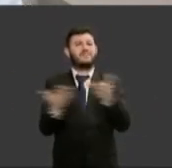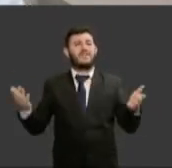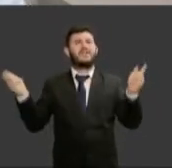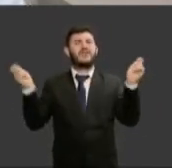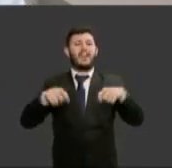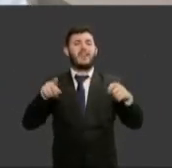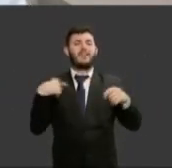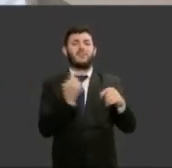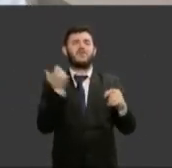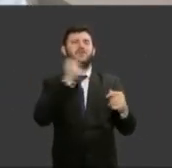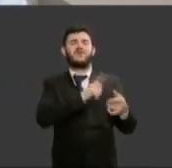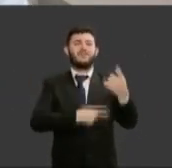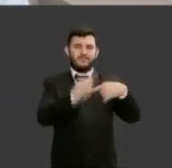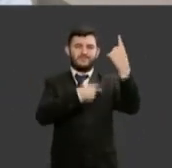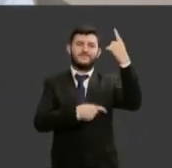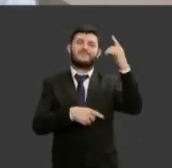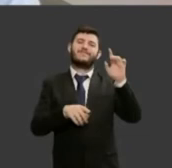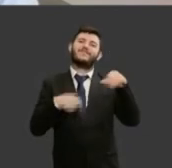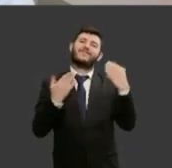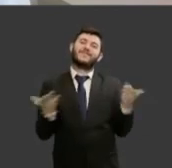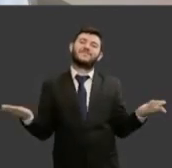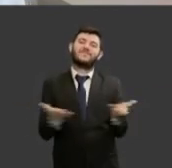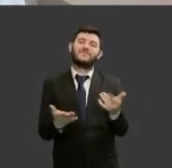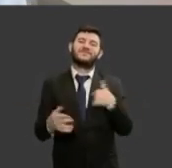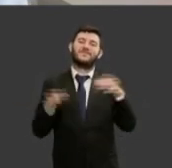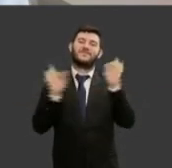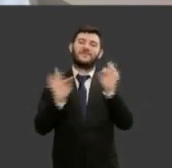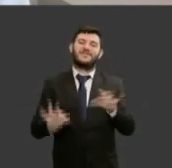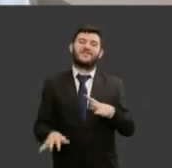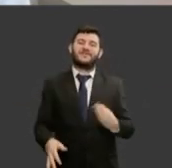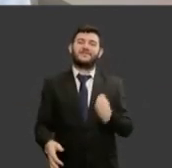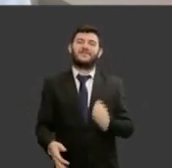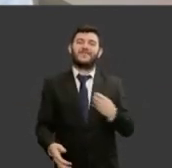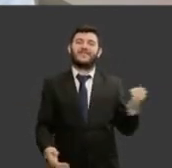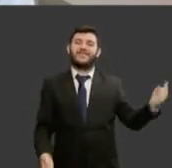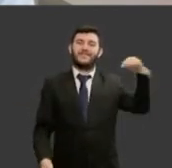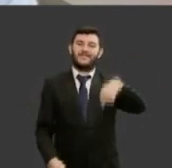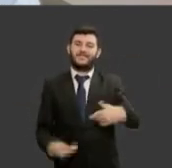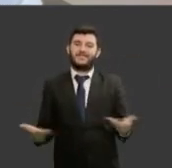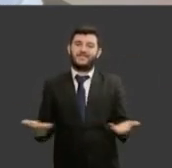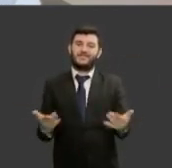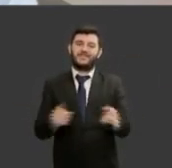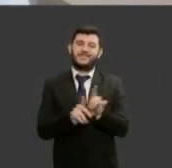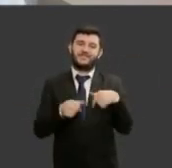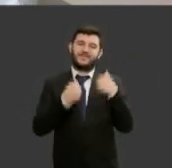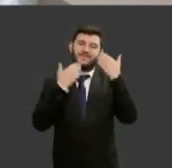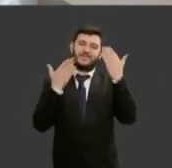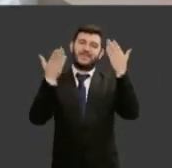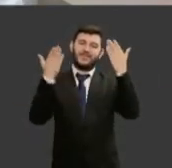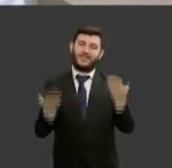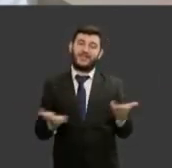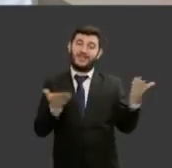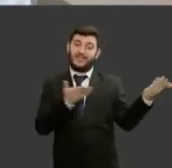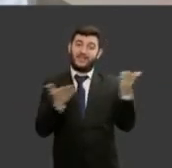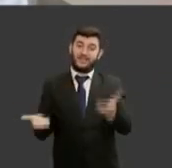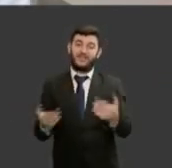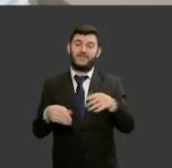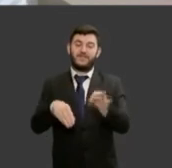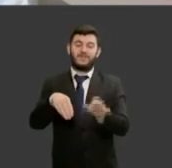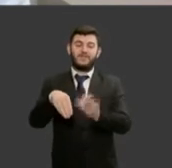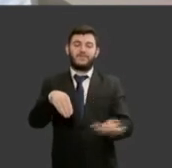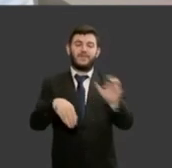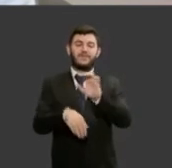e fico muito feliz de poder estar aqui e agradeço muitíssimo o convite feito pelo ministro Humberto